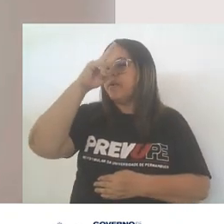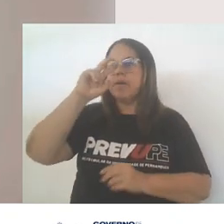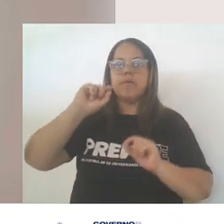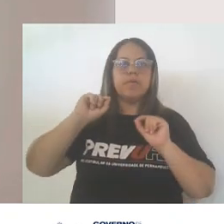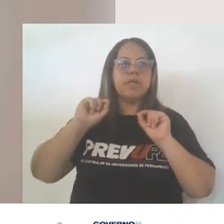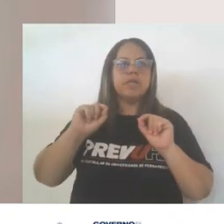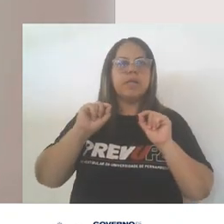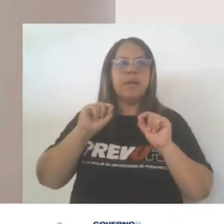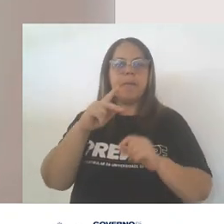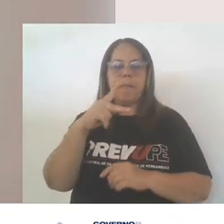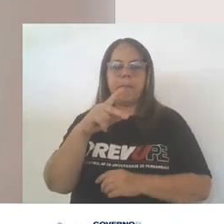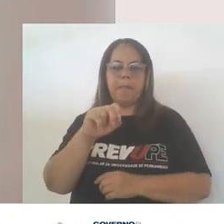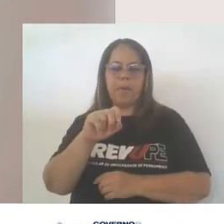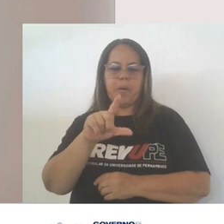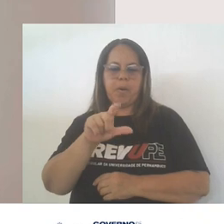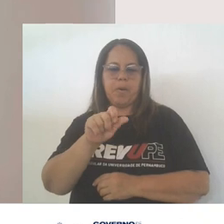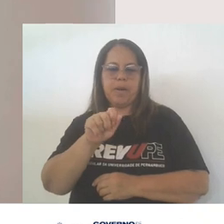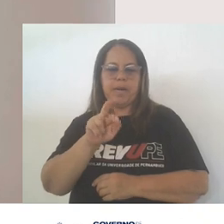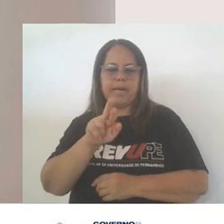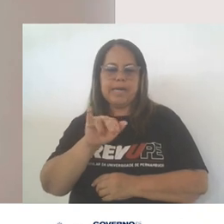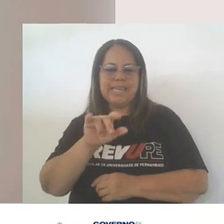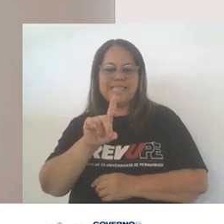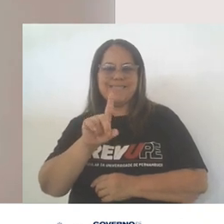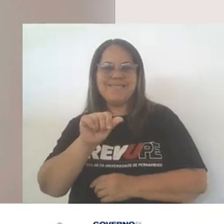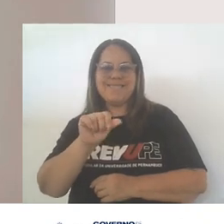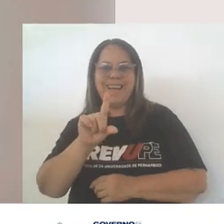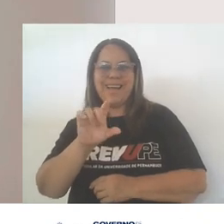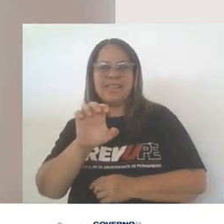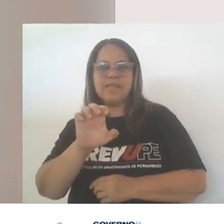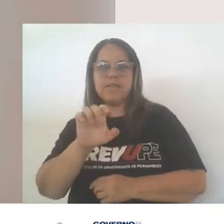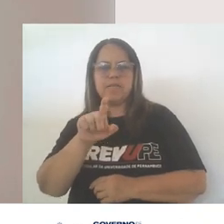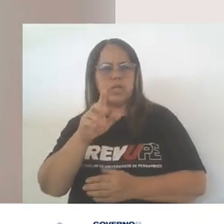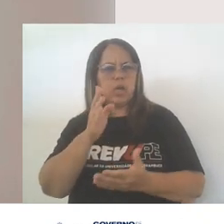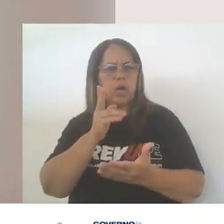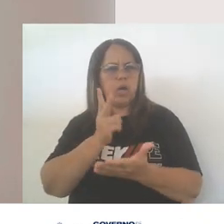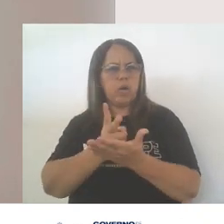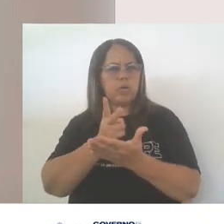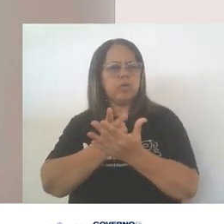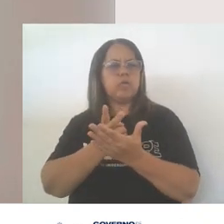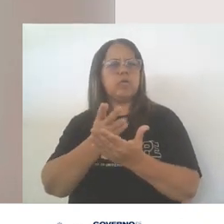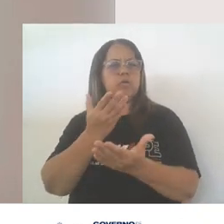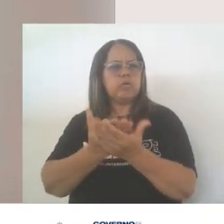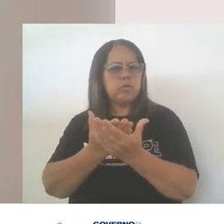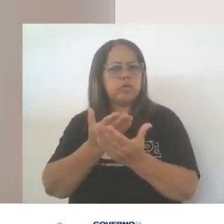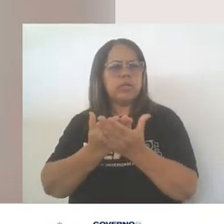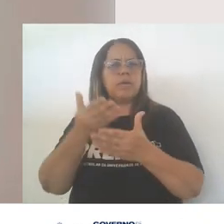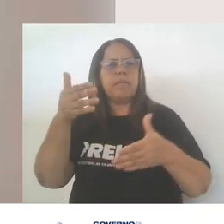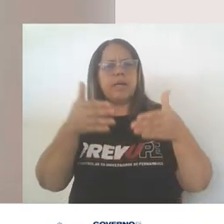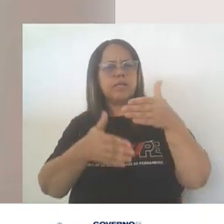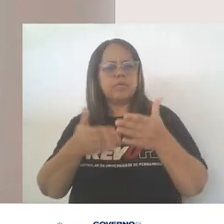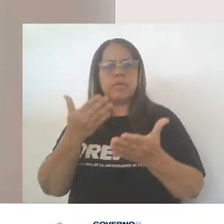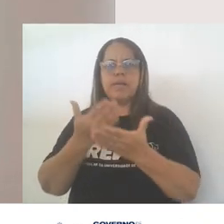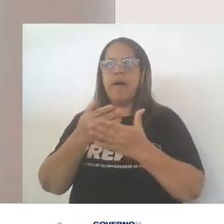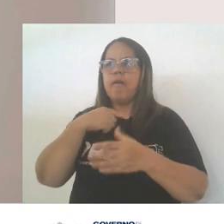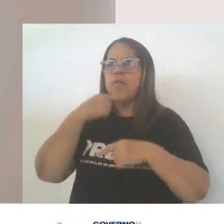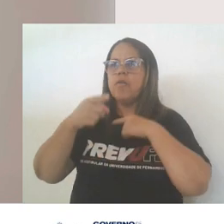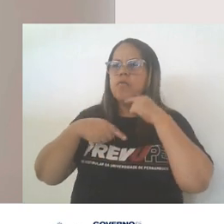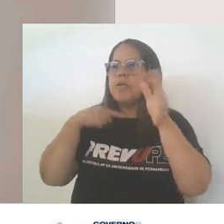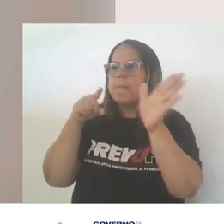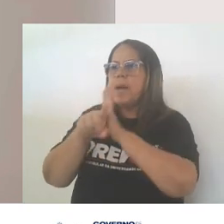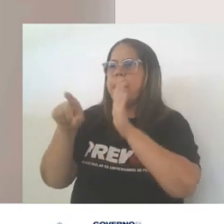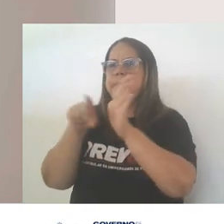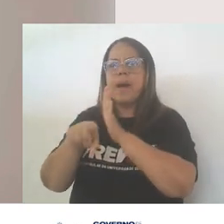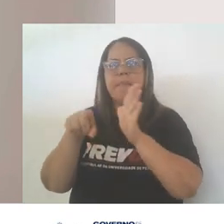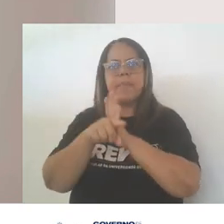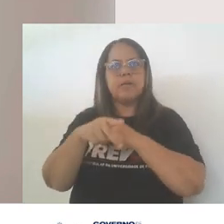sobre polaridade. Então, continuem estudando, participando das aulas, terem dúvidas, terem